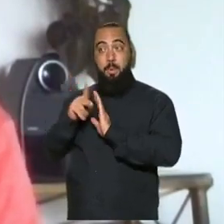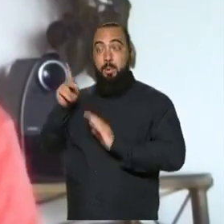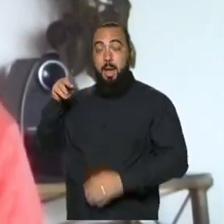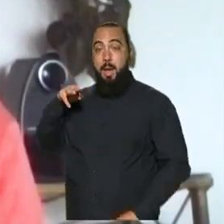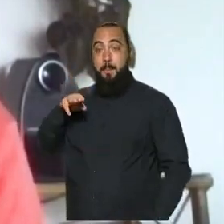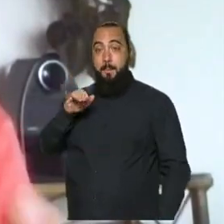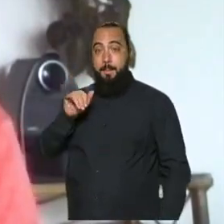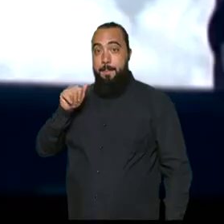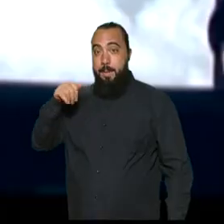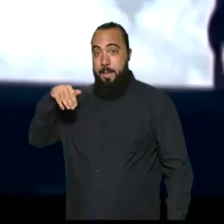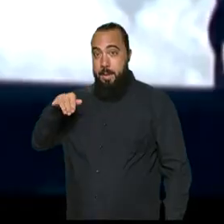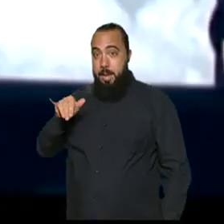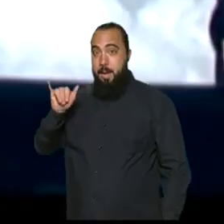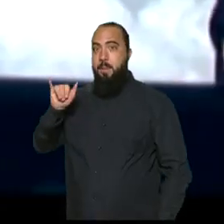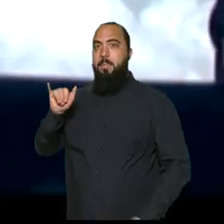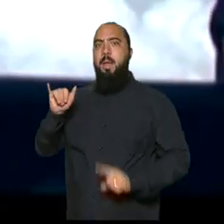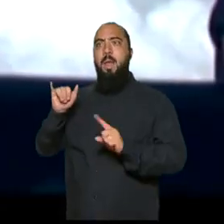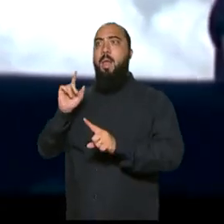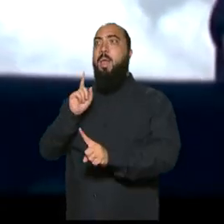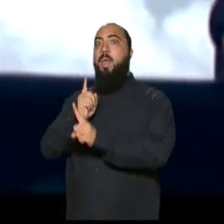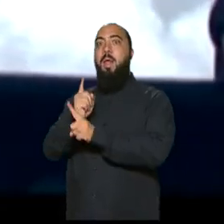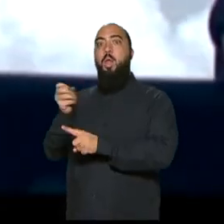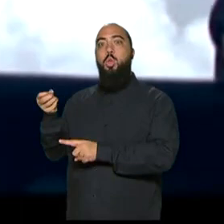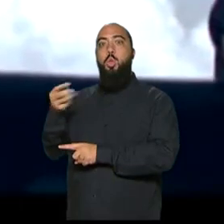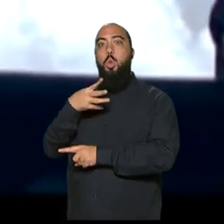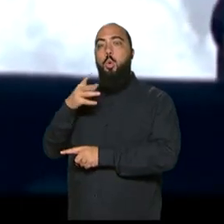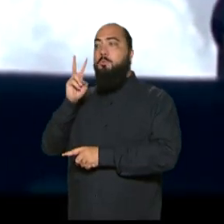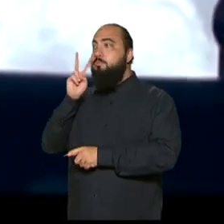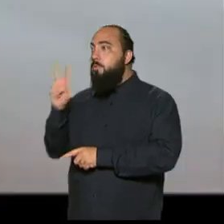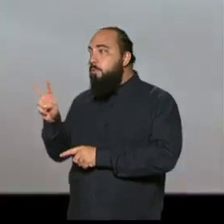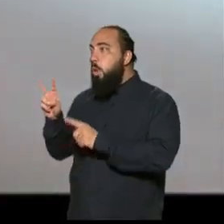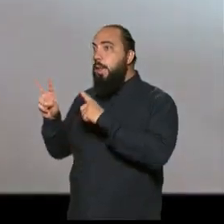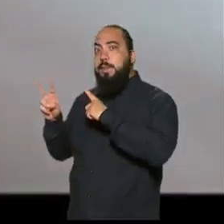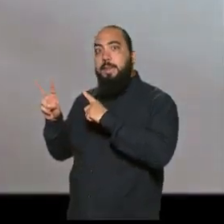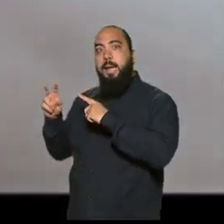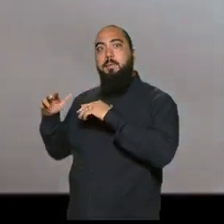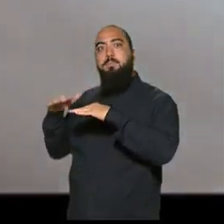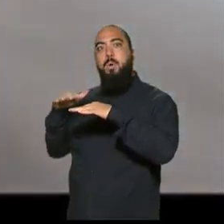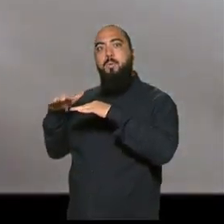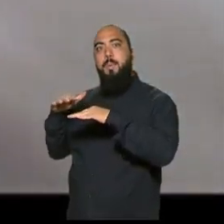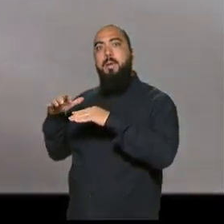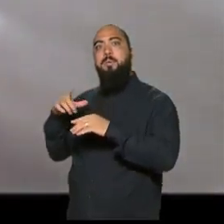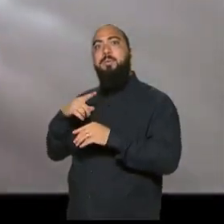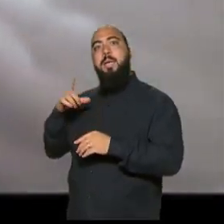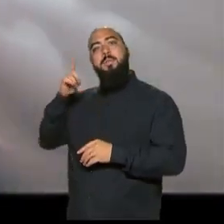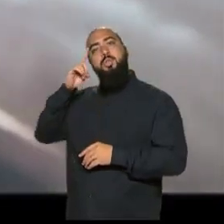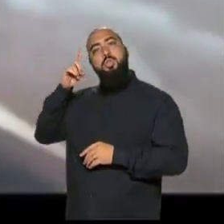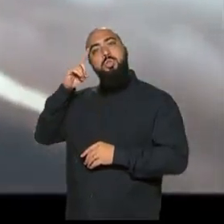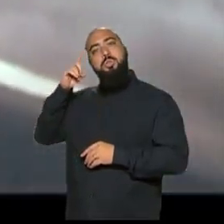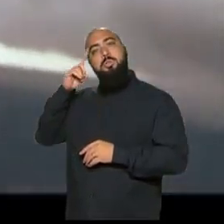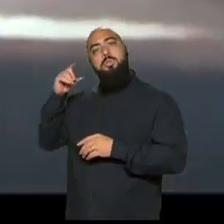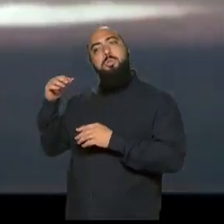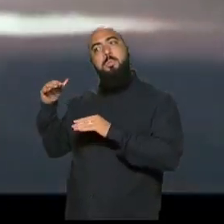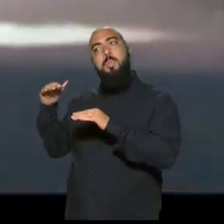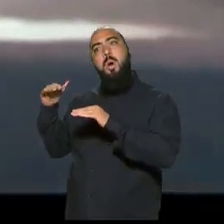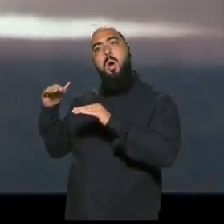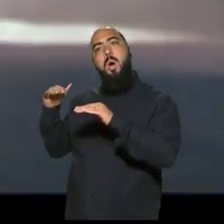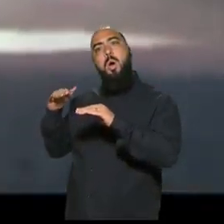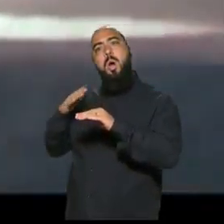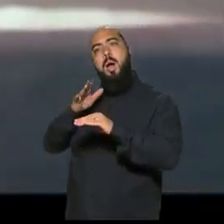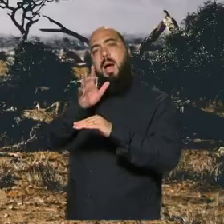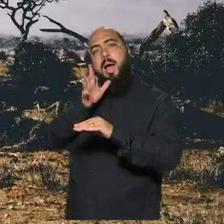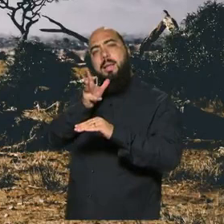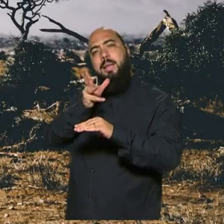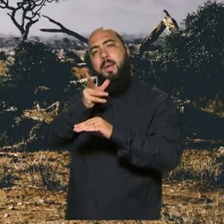publicaram sobre esse novo fenômeno no Oceano Índico, que ele vai se movendo assim por alguns dias, bem lentamente, né?